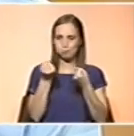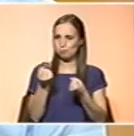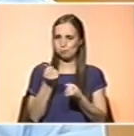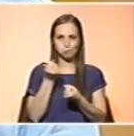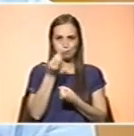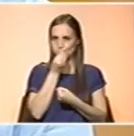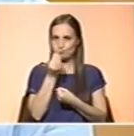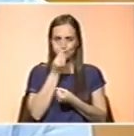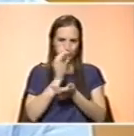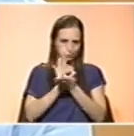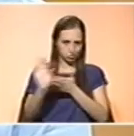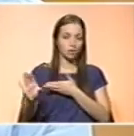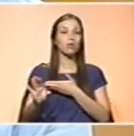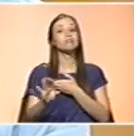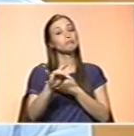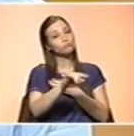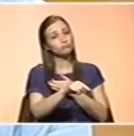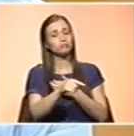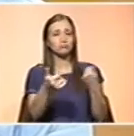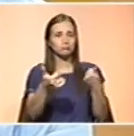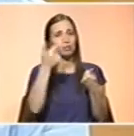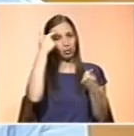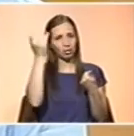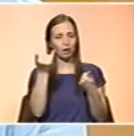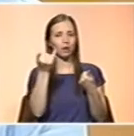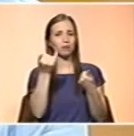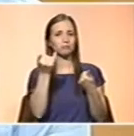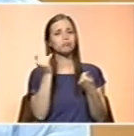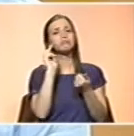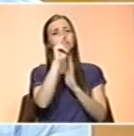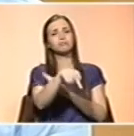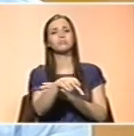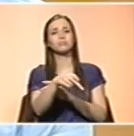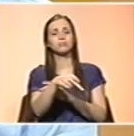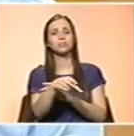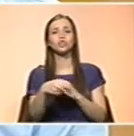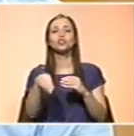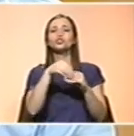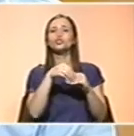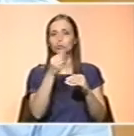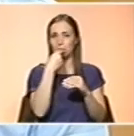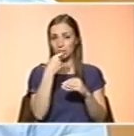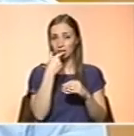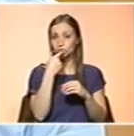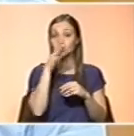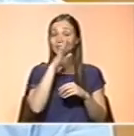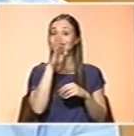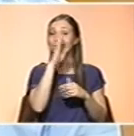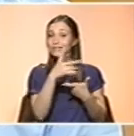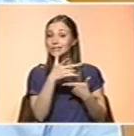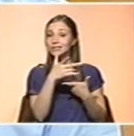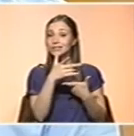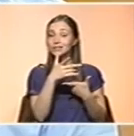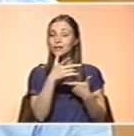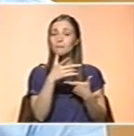alimentar, aí está uma boa altura para recorrer a um suplemento. tirando esta situação de correção